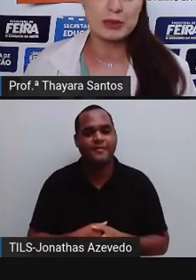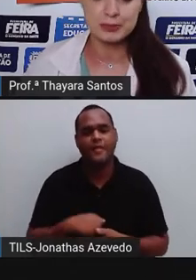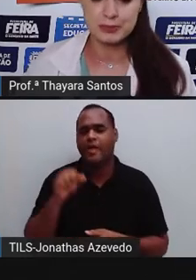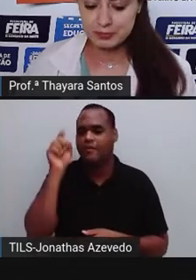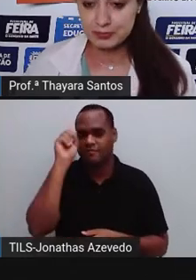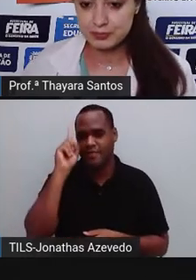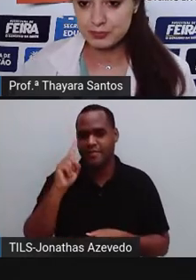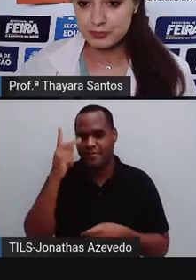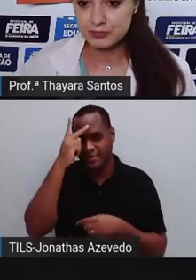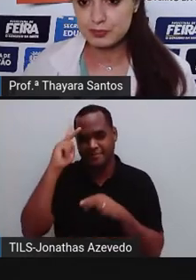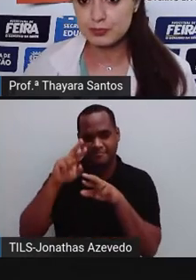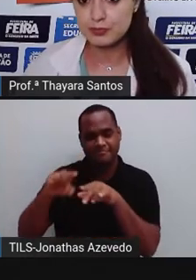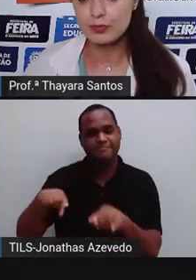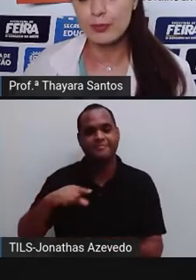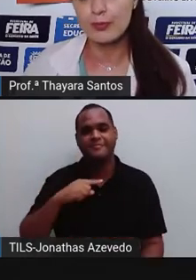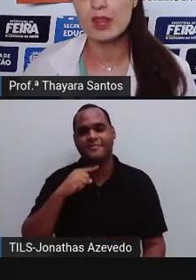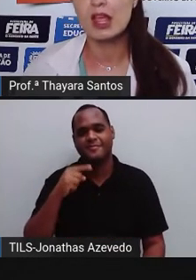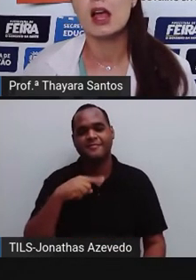sabe.